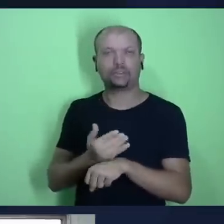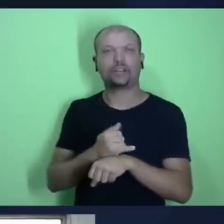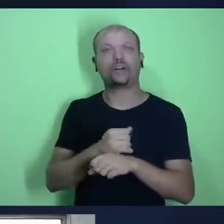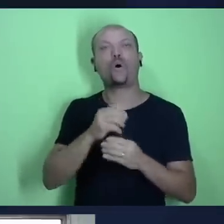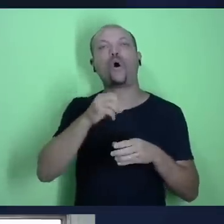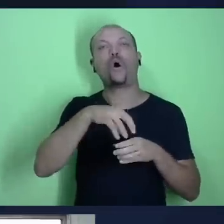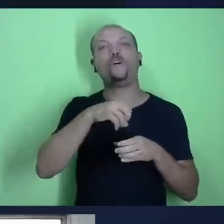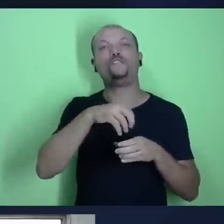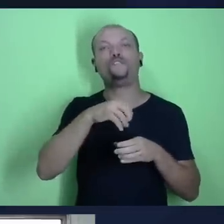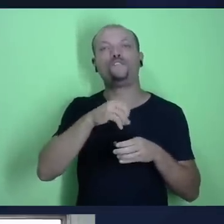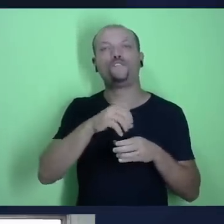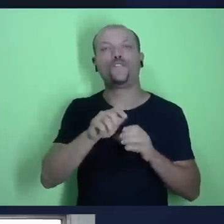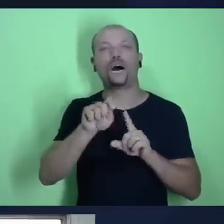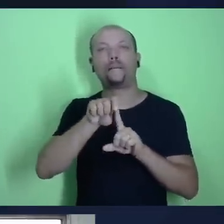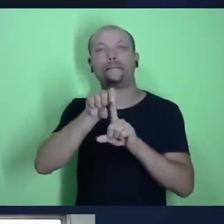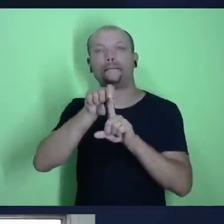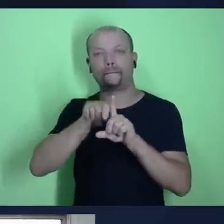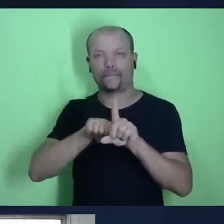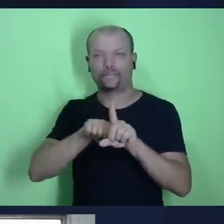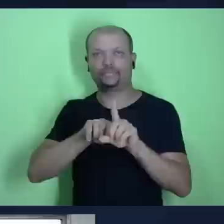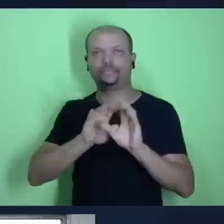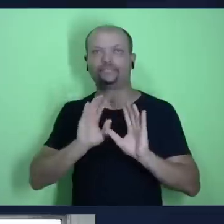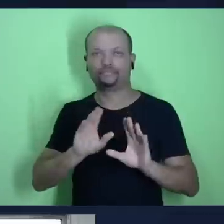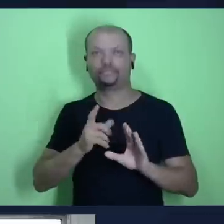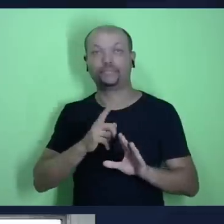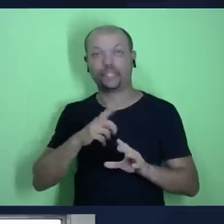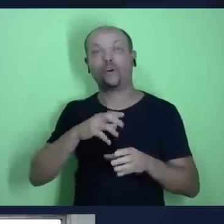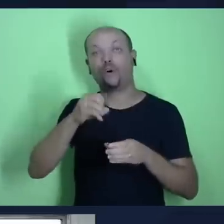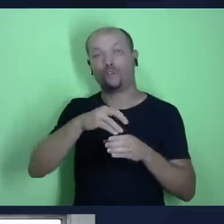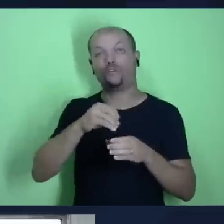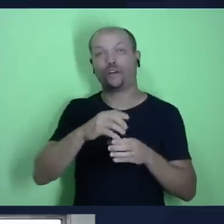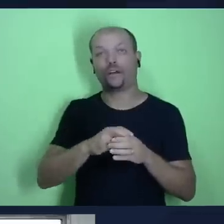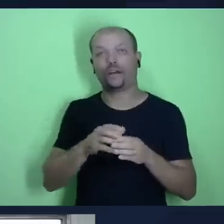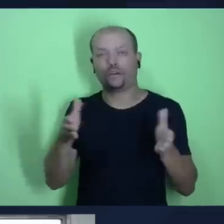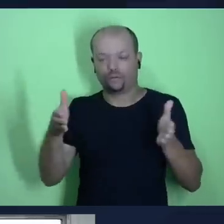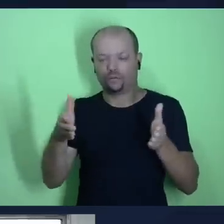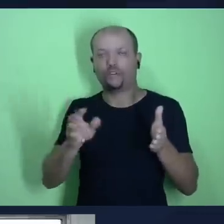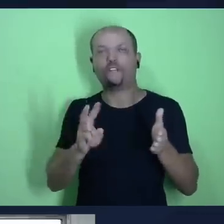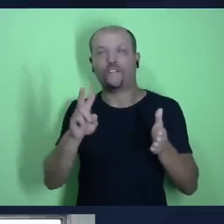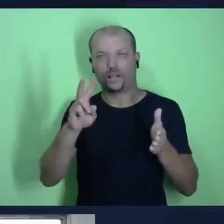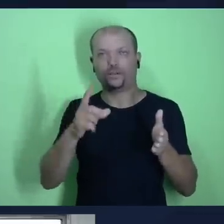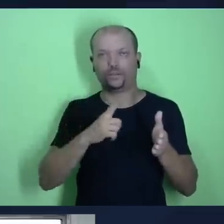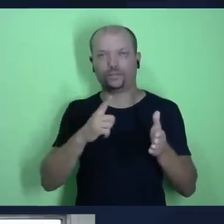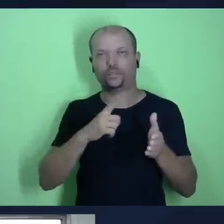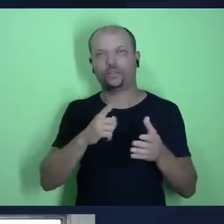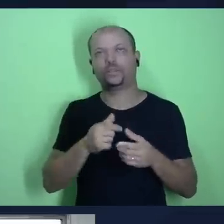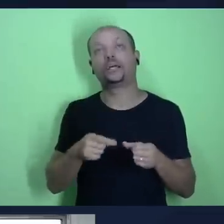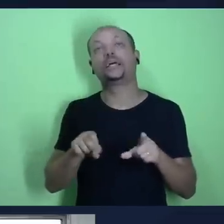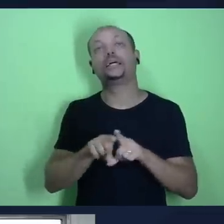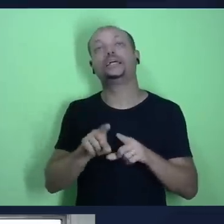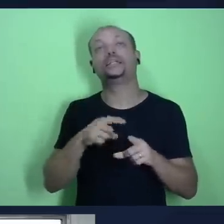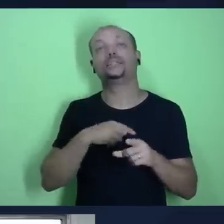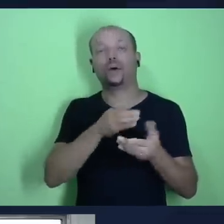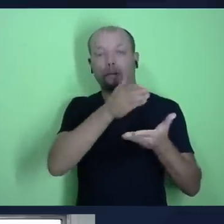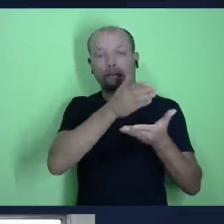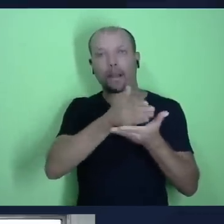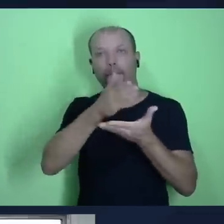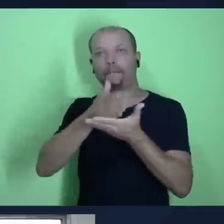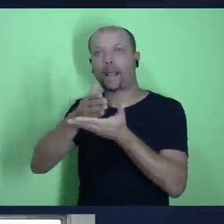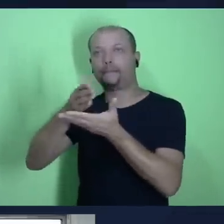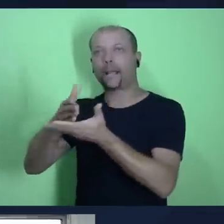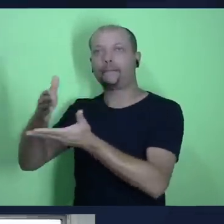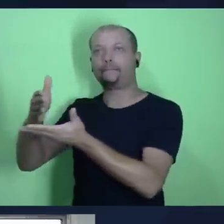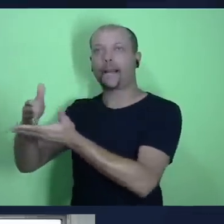mês. Então, por exemplo, eu tenho uma oferta fechada, um valor fechado, e eu distribuo essa